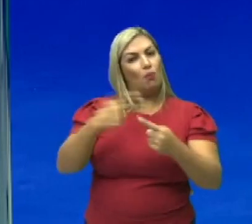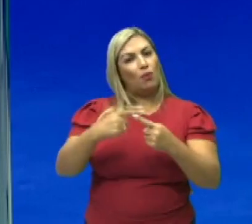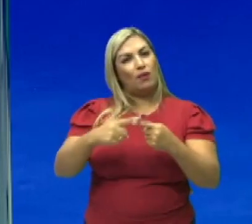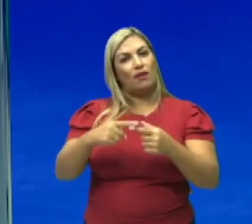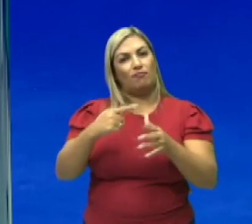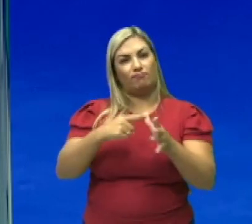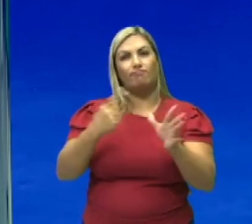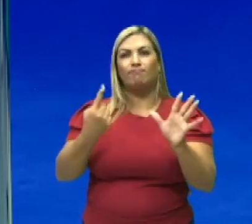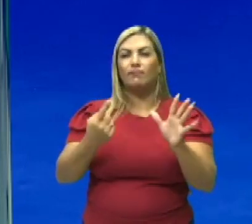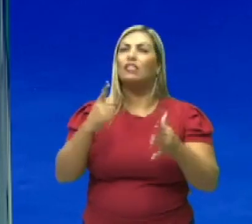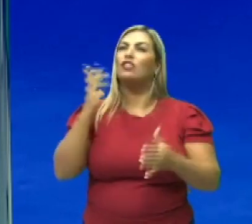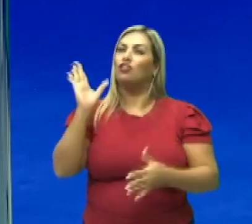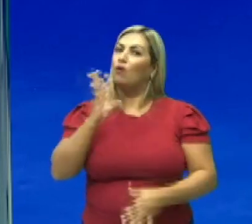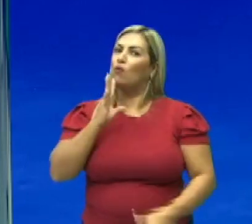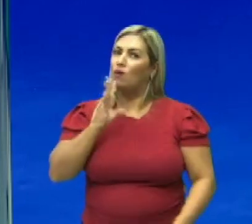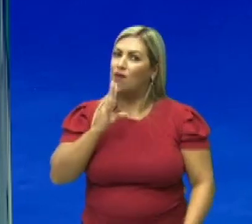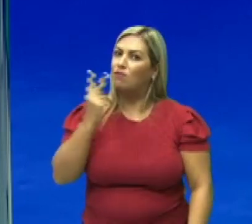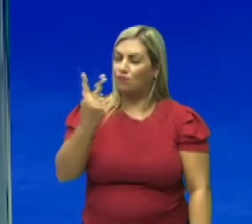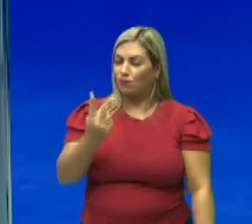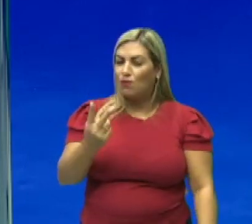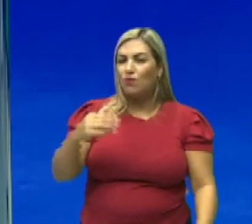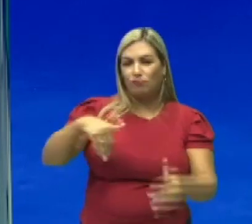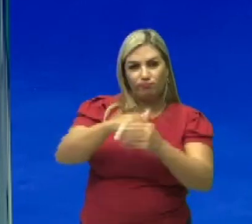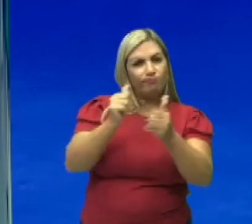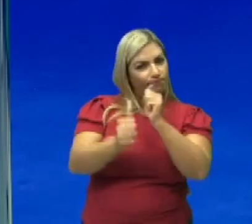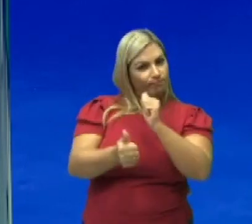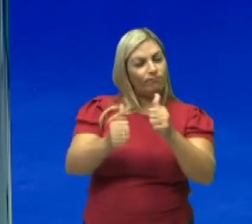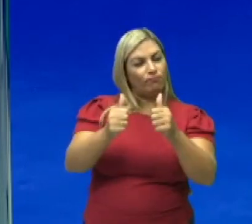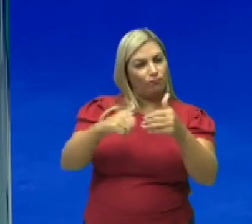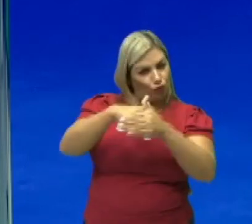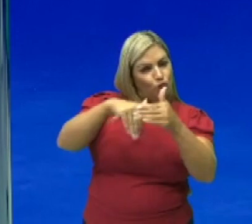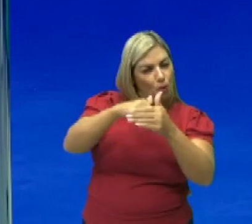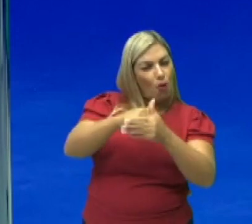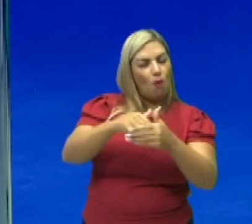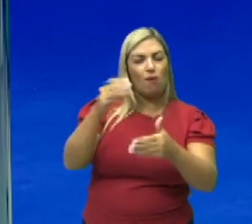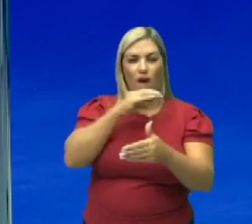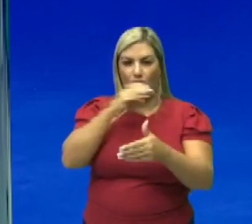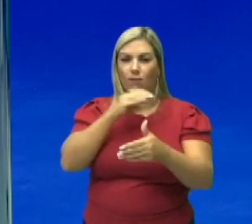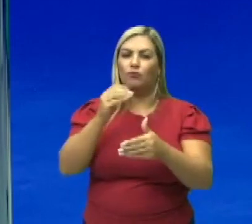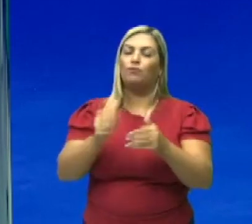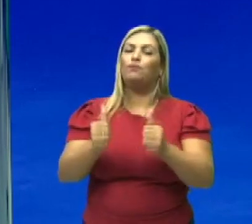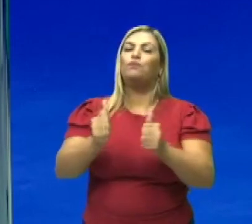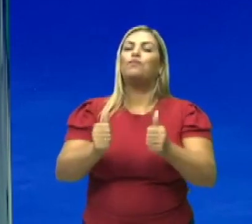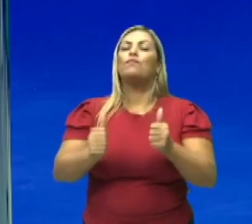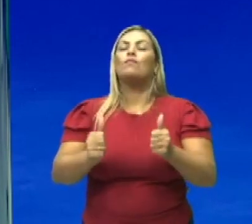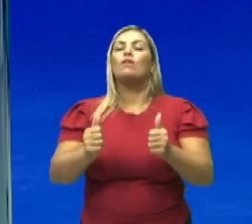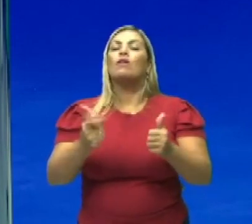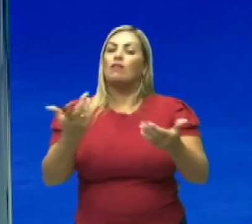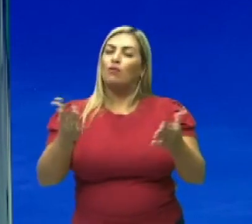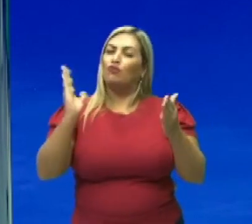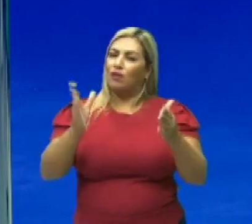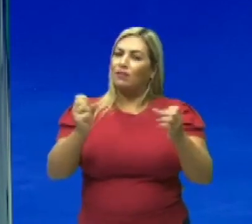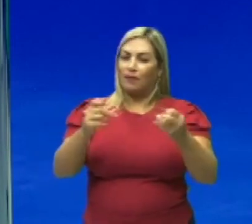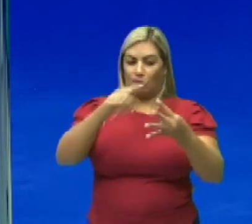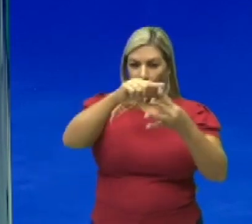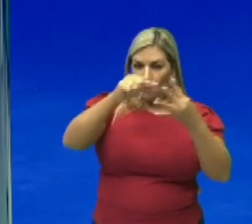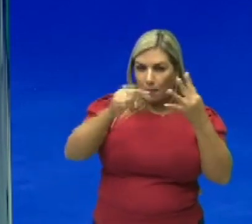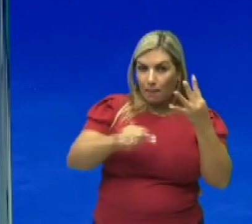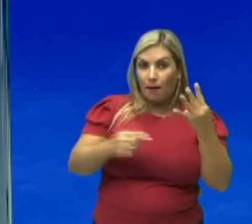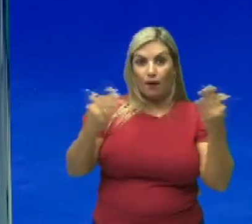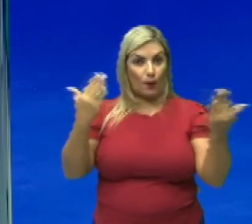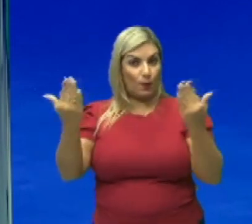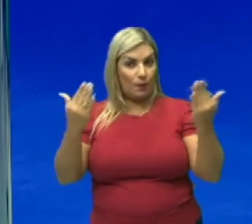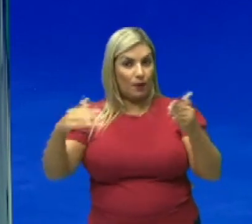já conhecem, então dá para eu fazer uma renovação aí mais rápida. Como eu falei bastante das outras modalidades, sempre